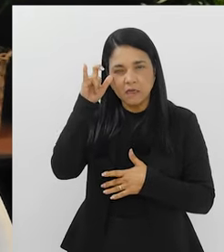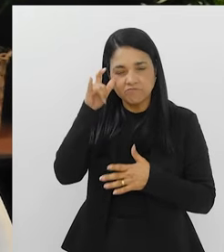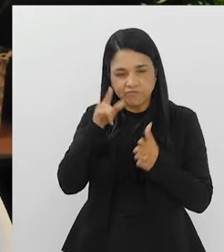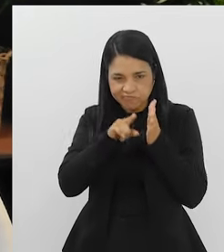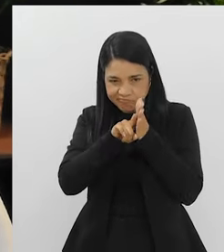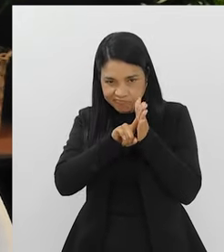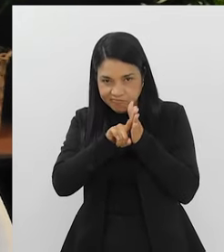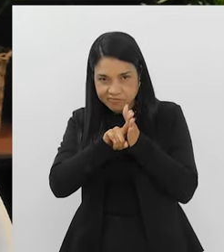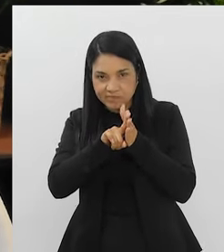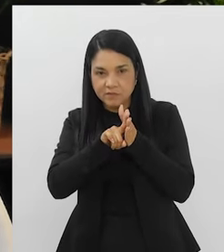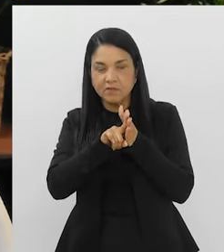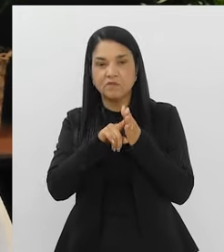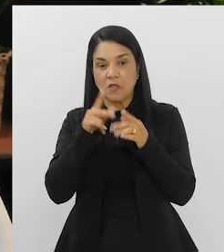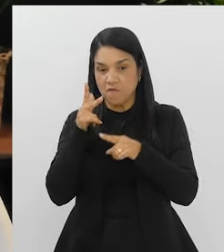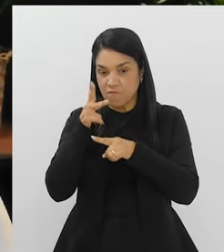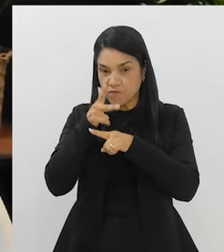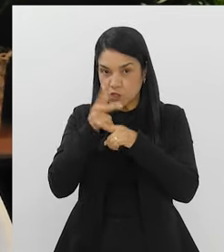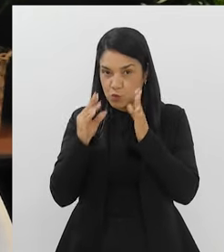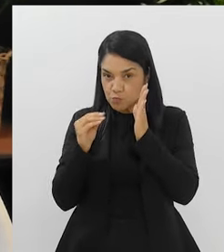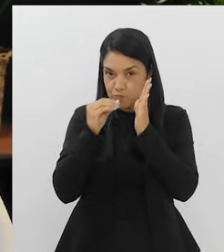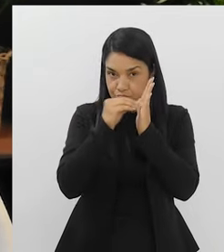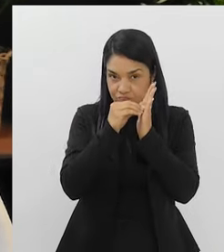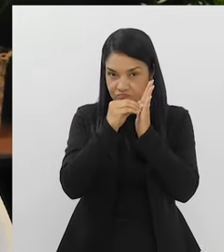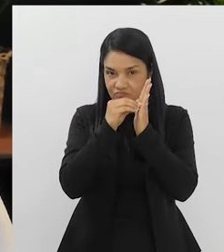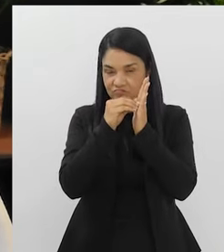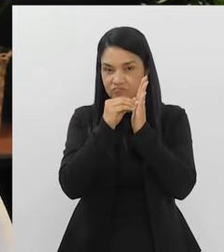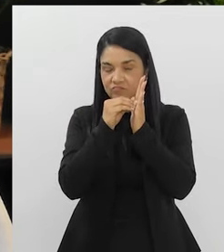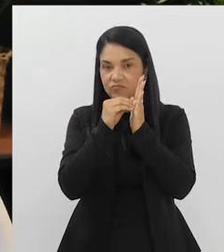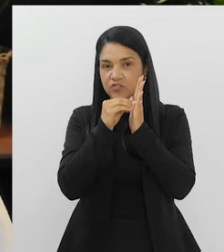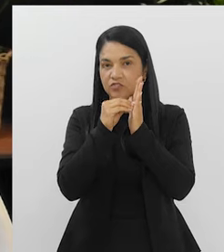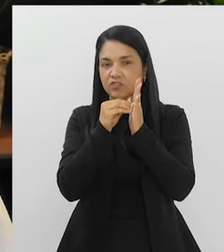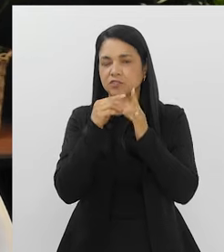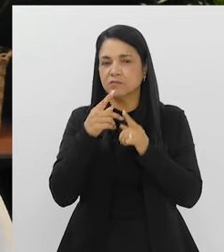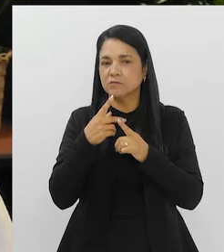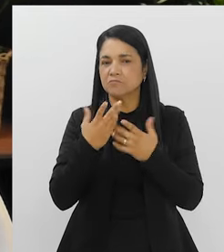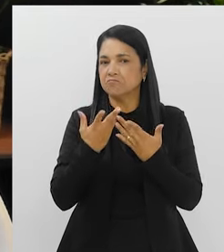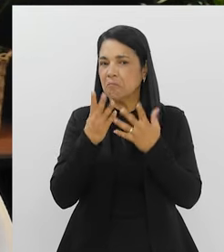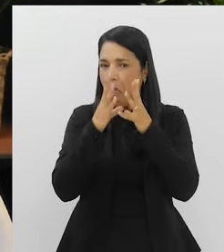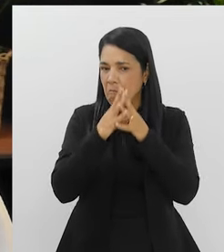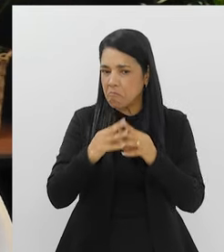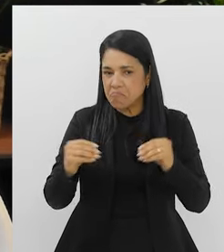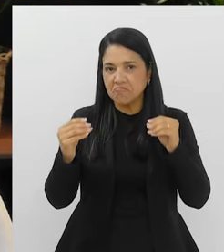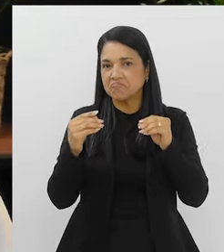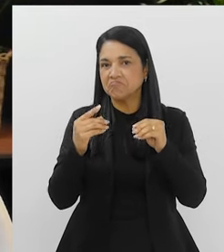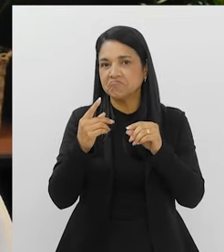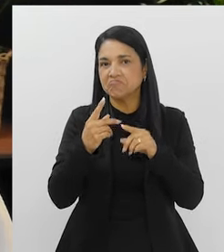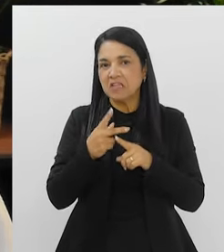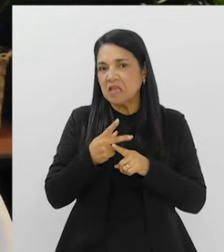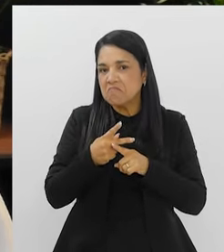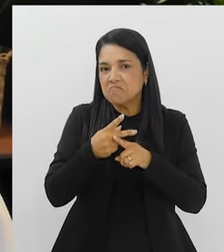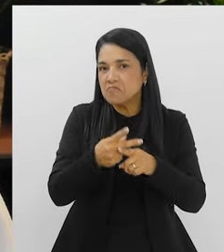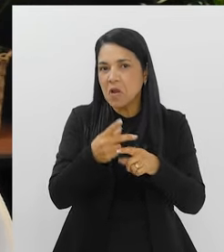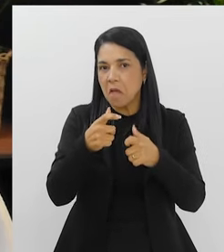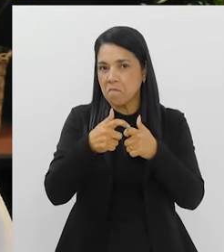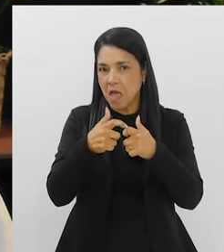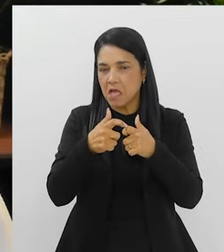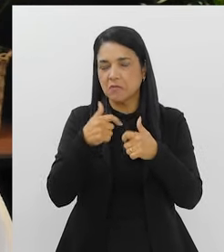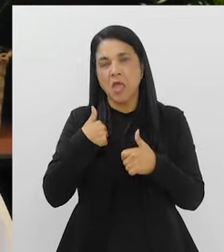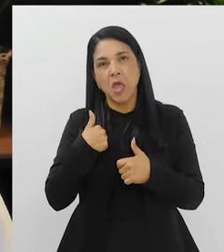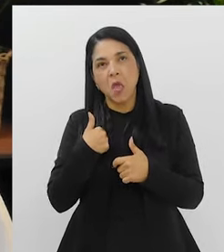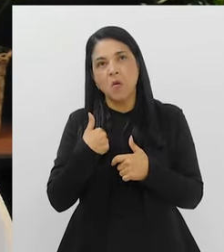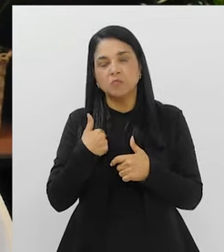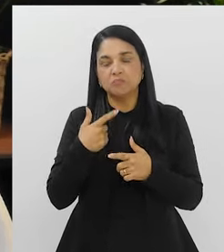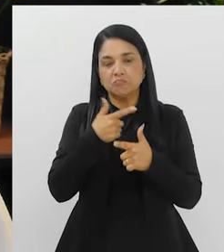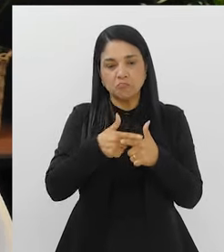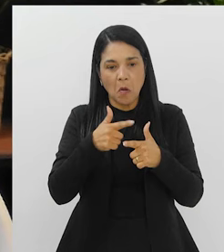você gosta muito de colocar uns vídeos desmistificando essa ida ao médico, né? Porque qualquer problema que eu tenho no intestino, eu já